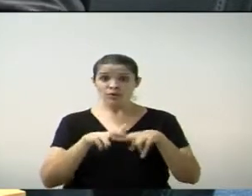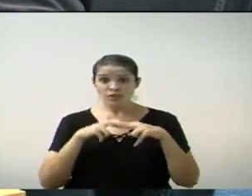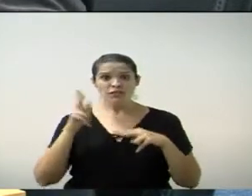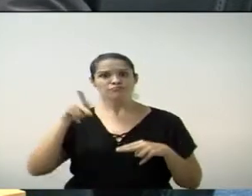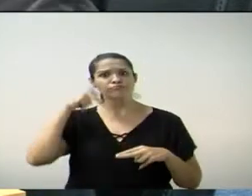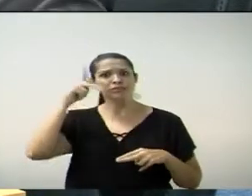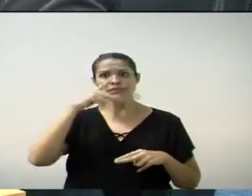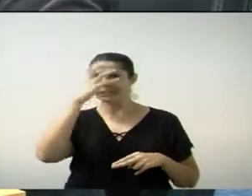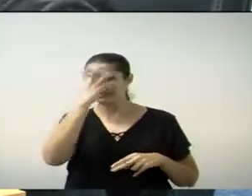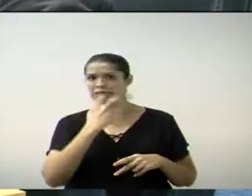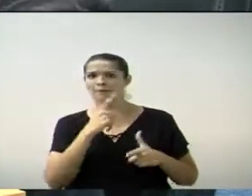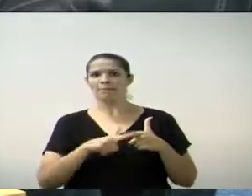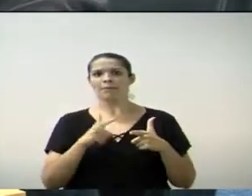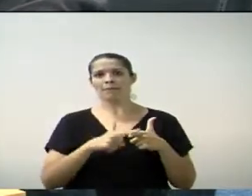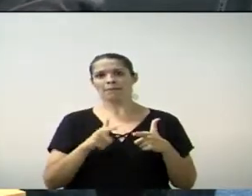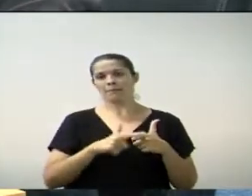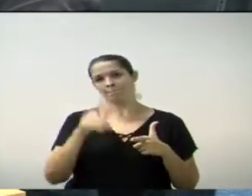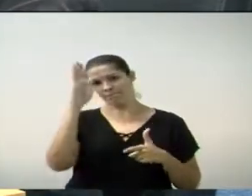verdadeira com o povo.